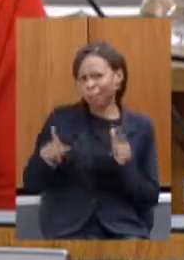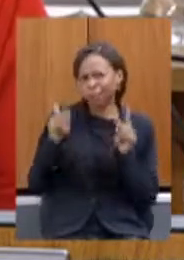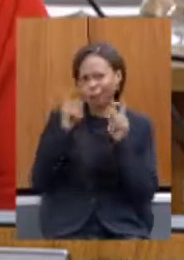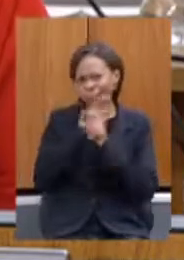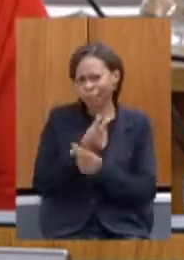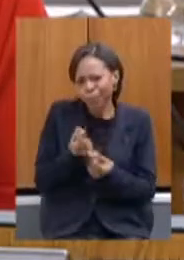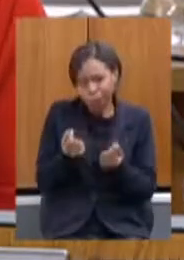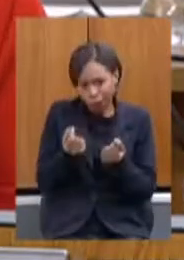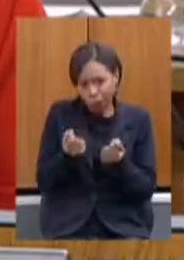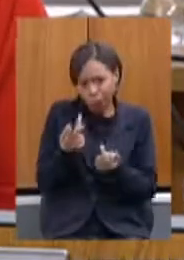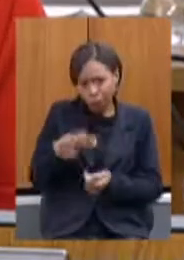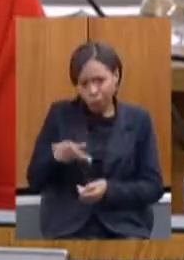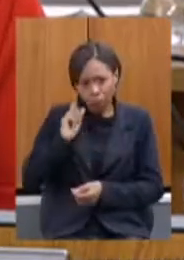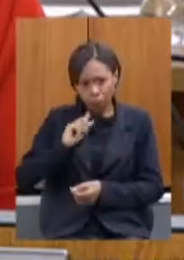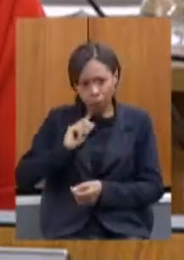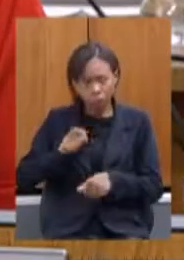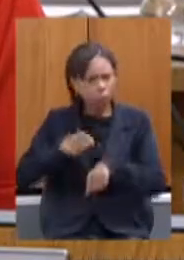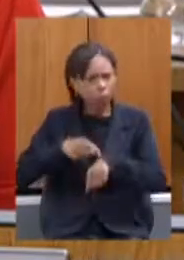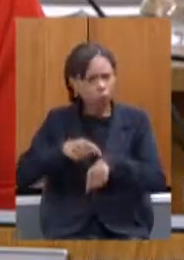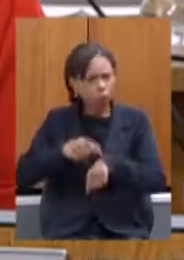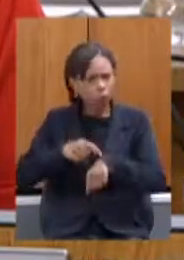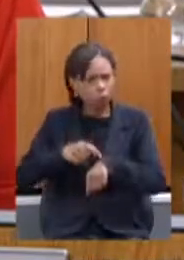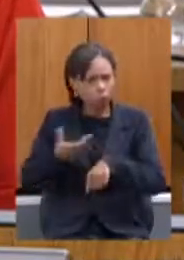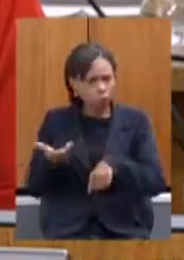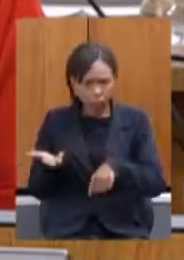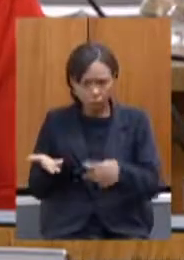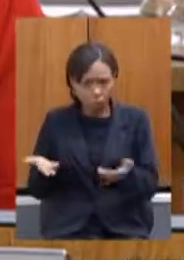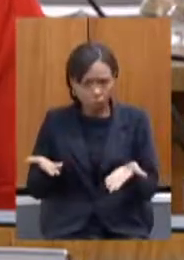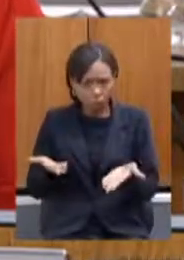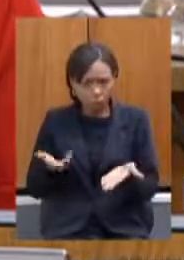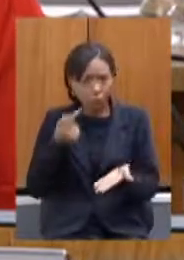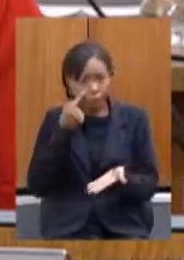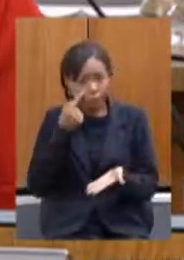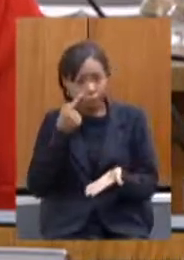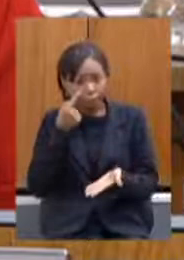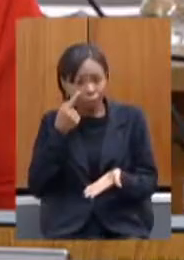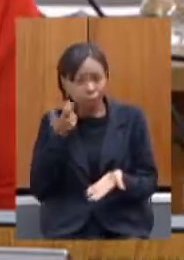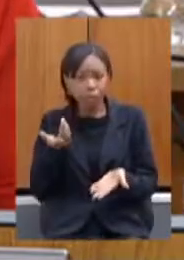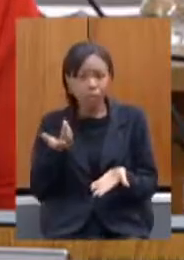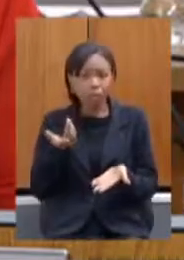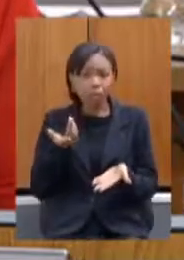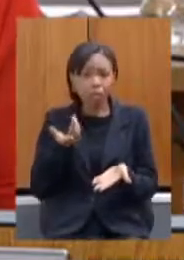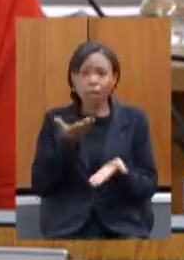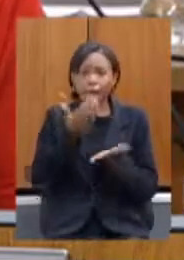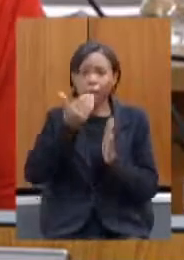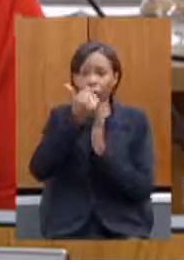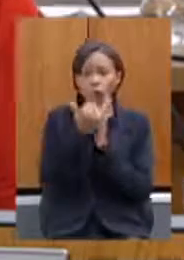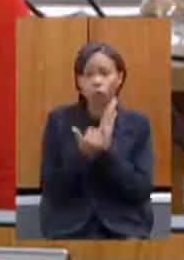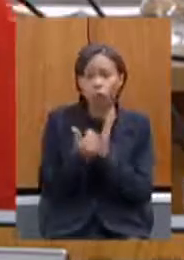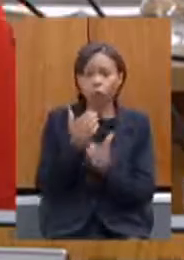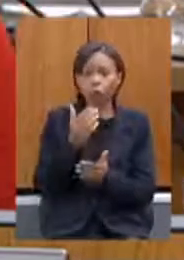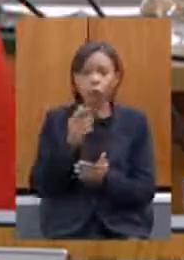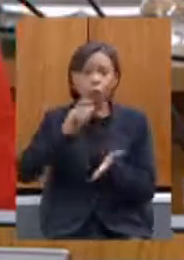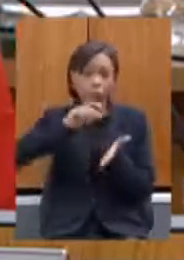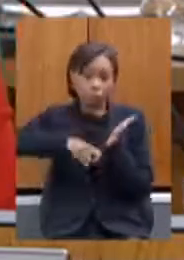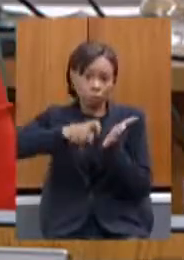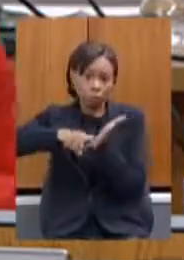não era hora de rever as renúncias isenções fiscais para 2021